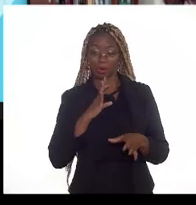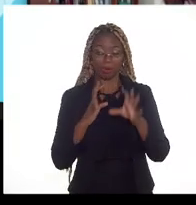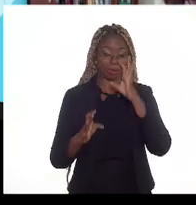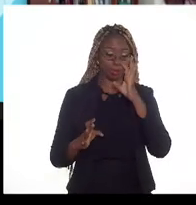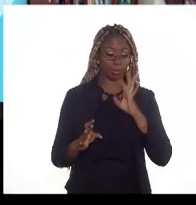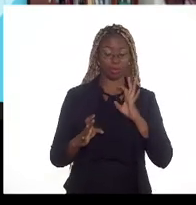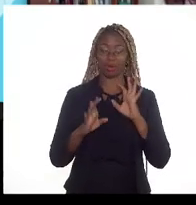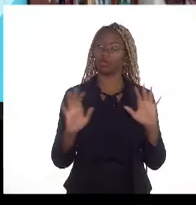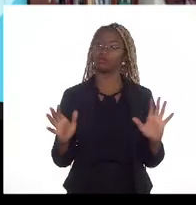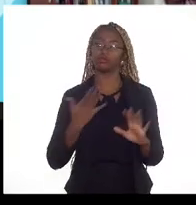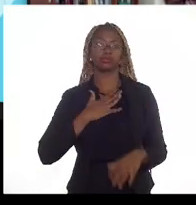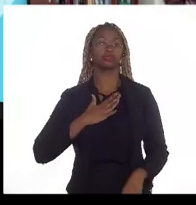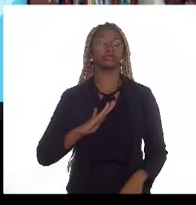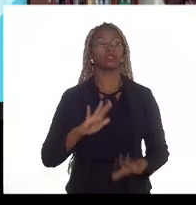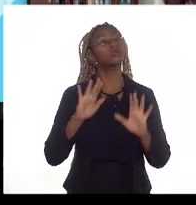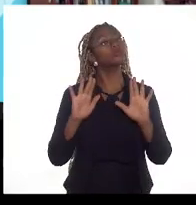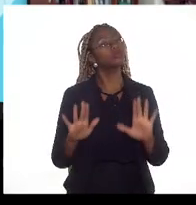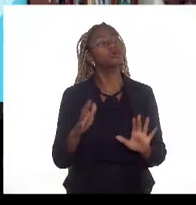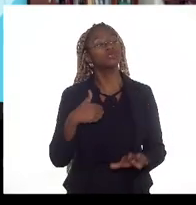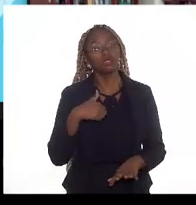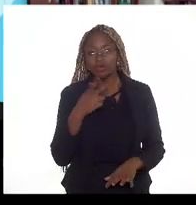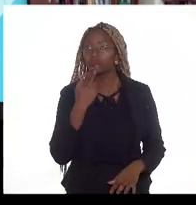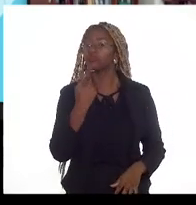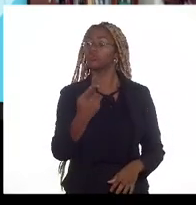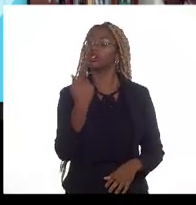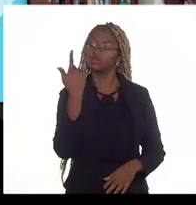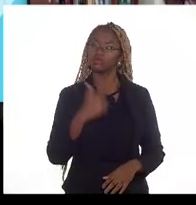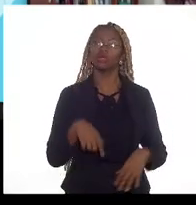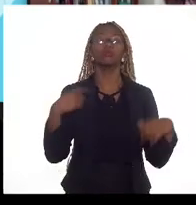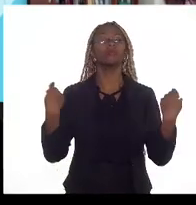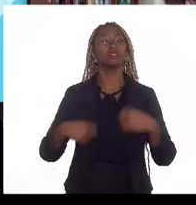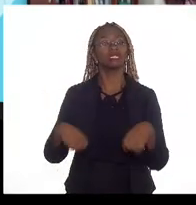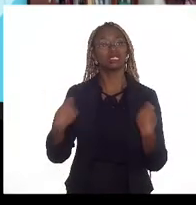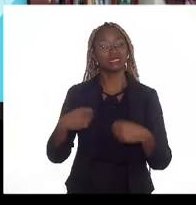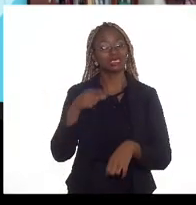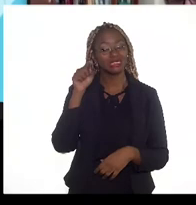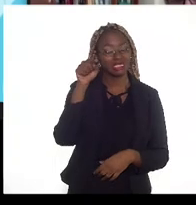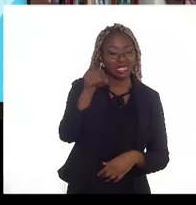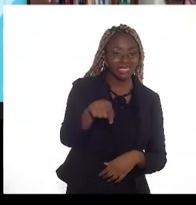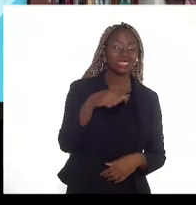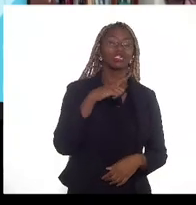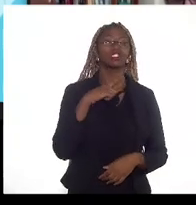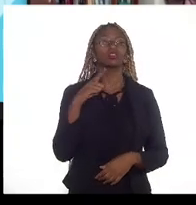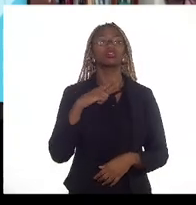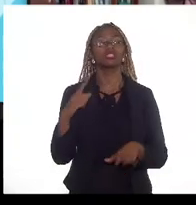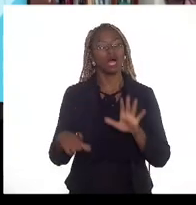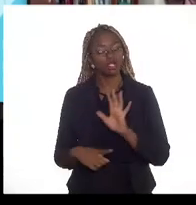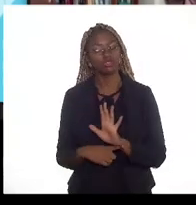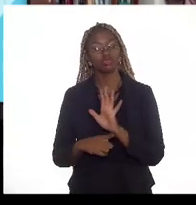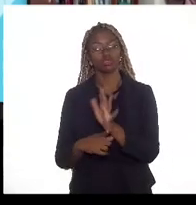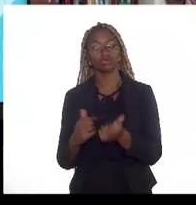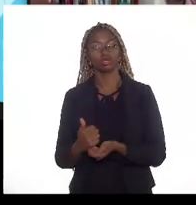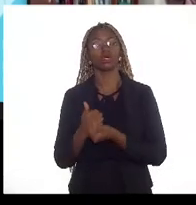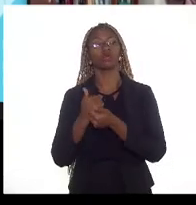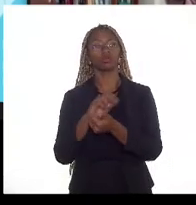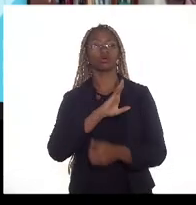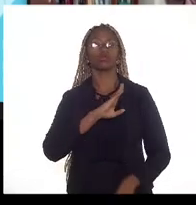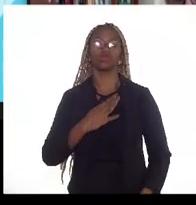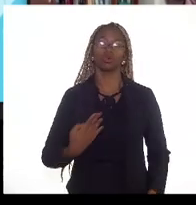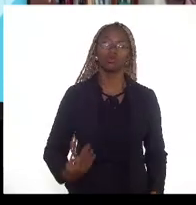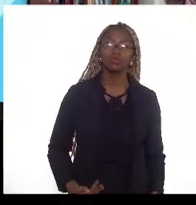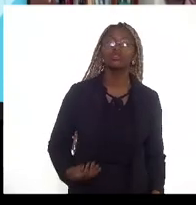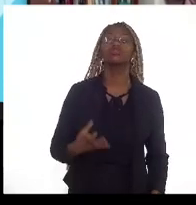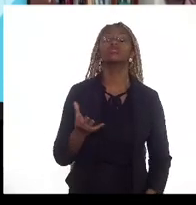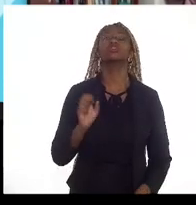bastante mas mas eu reforço que precisa ter aqui uma mão do Estado se nós quisermos